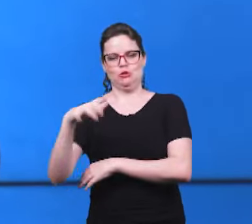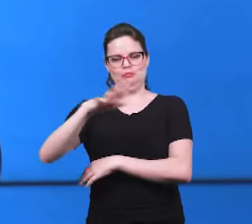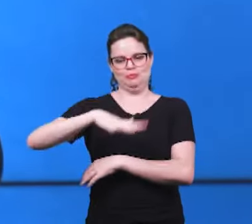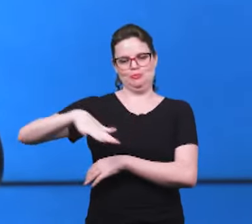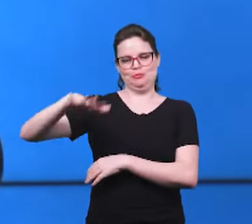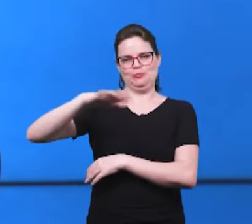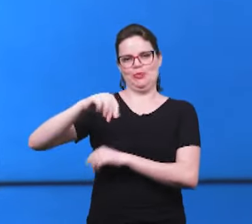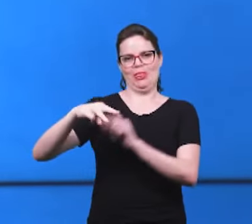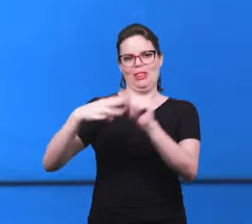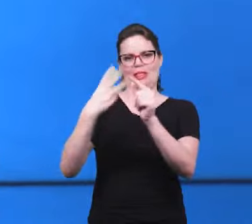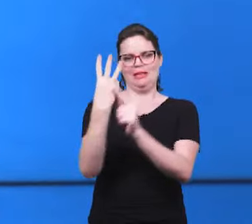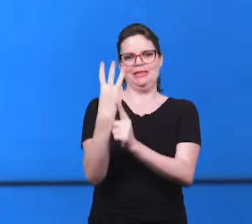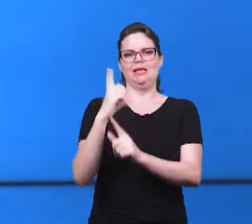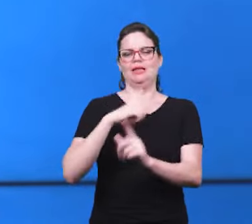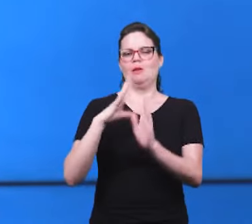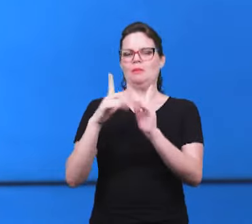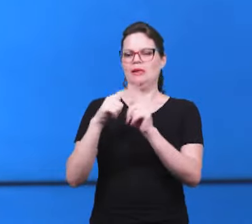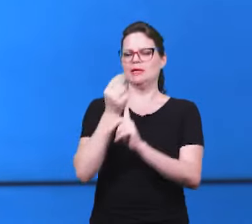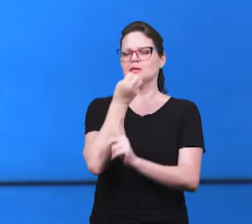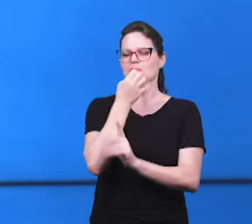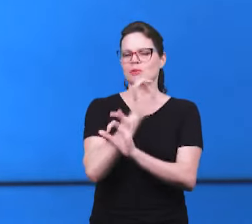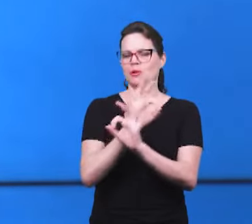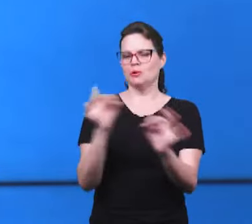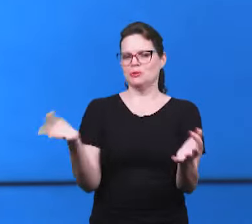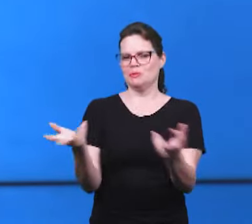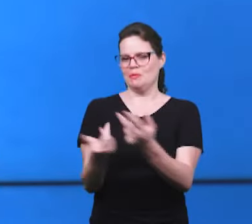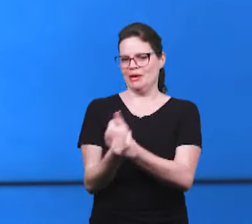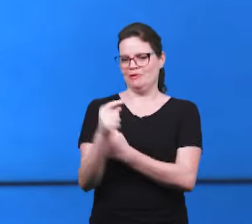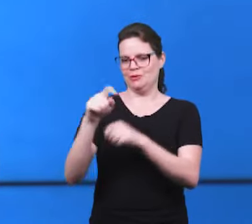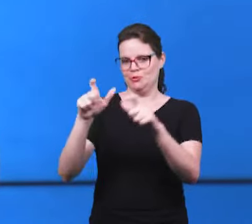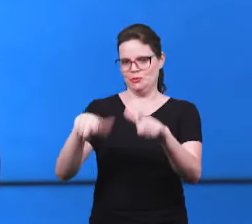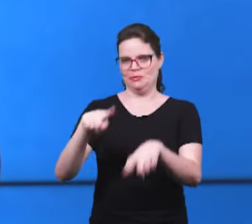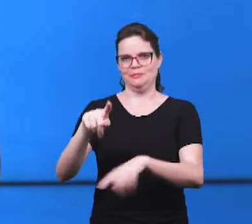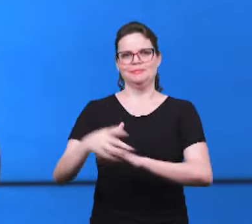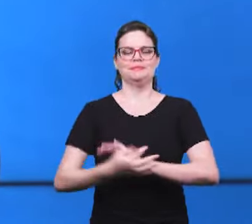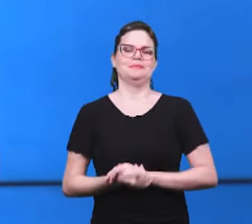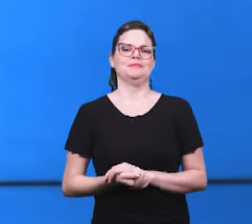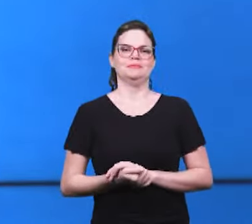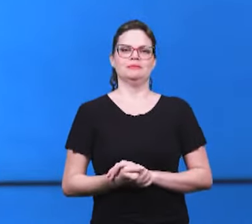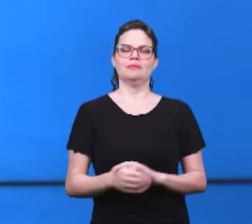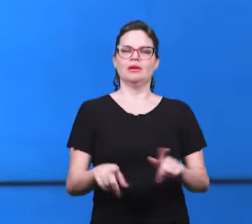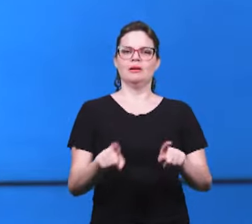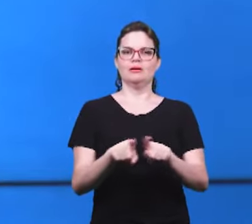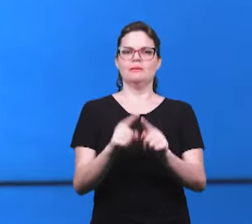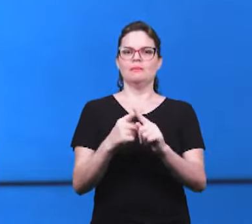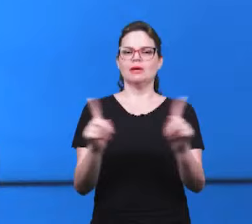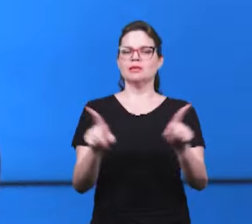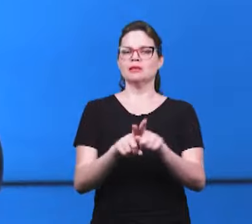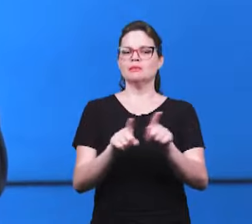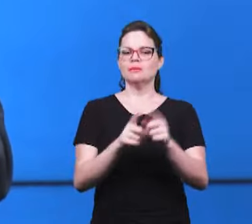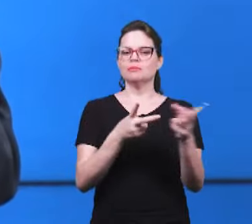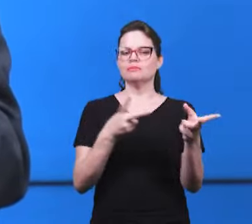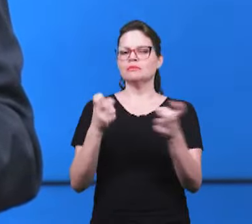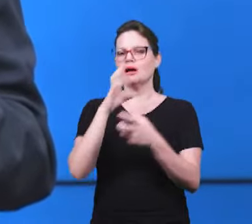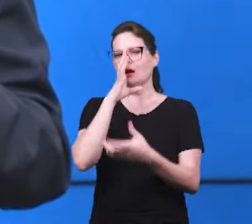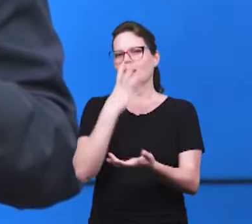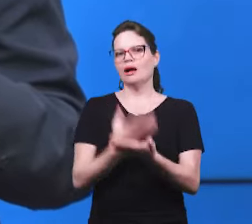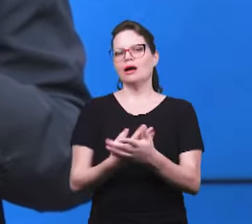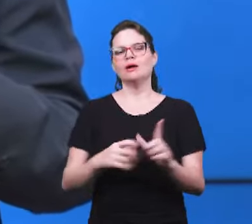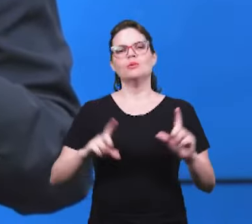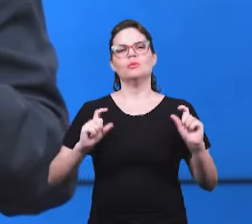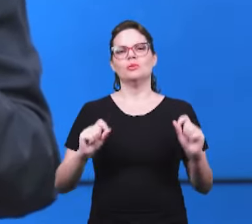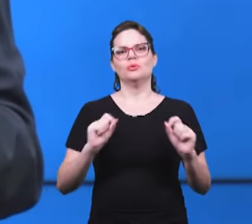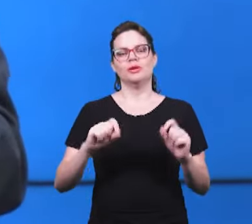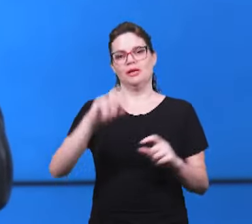região onde nós temos uma igreja muito boa, muito maravilhosa, naquele local ali. Agora, é notável realmente isso, porque a